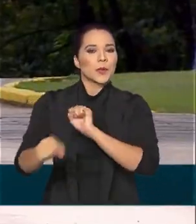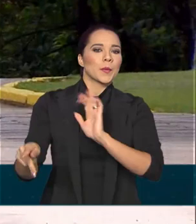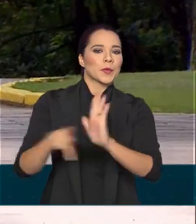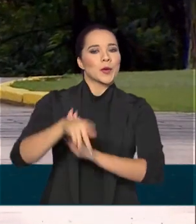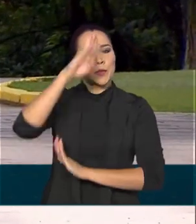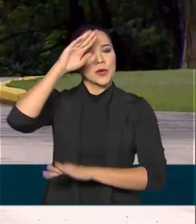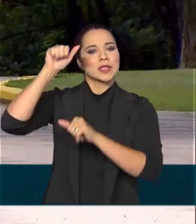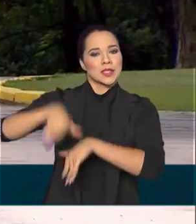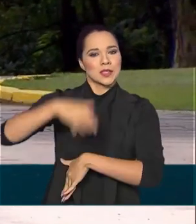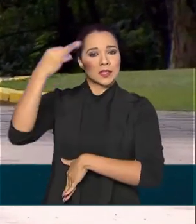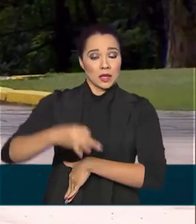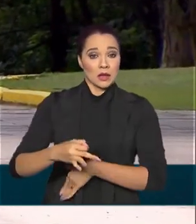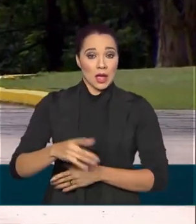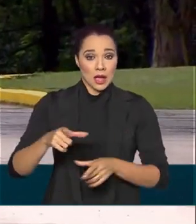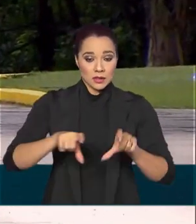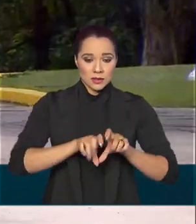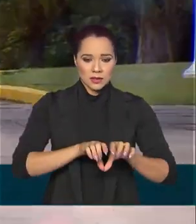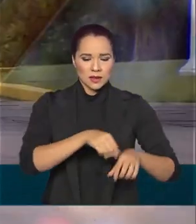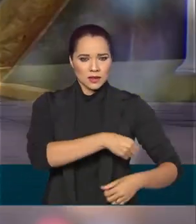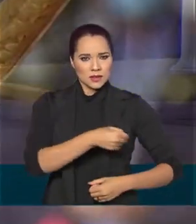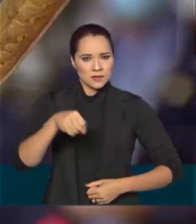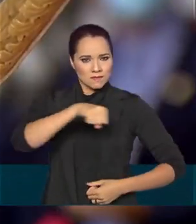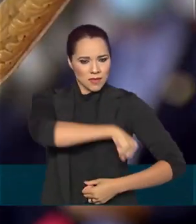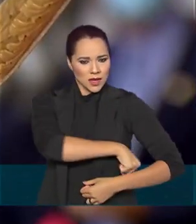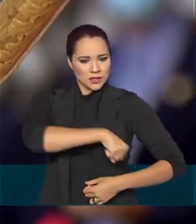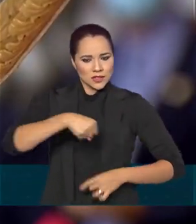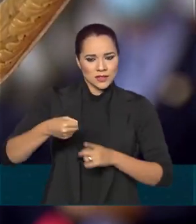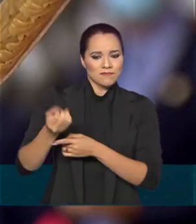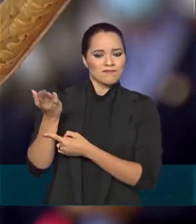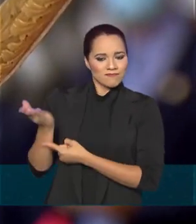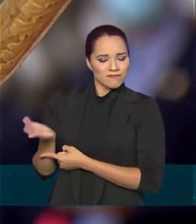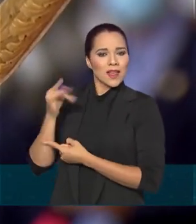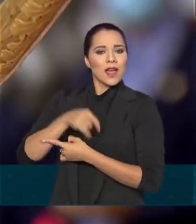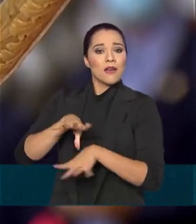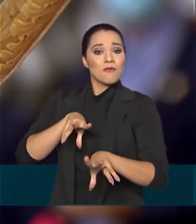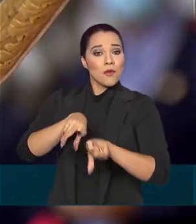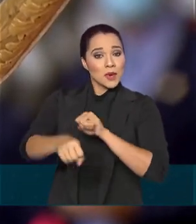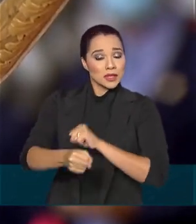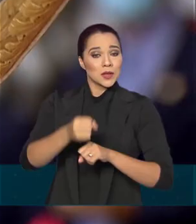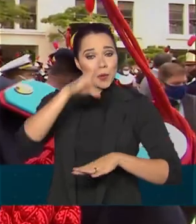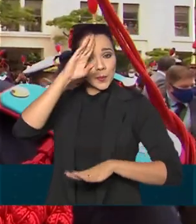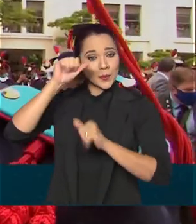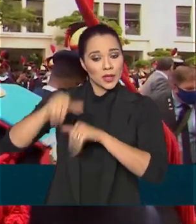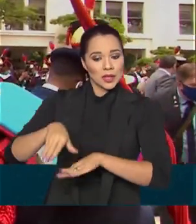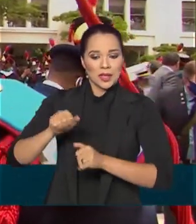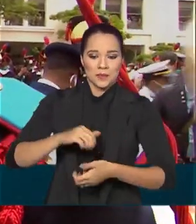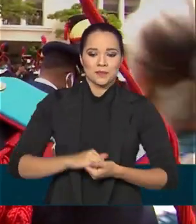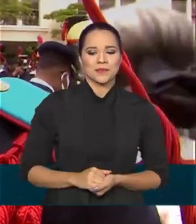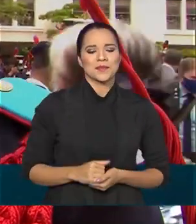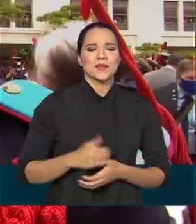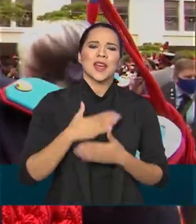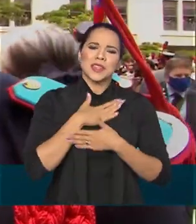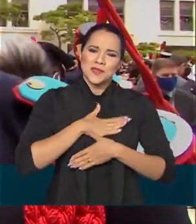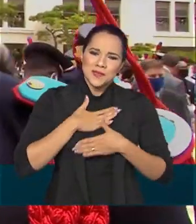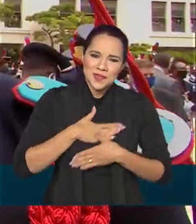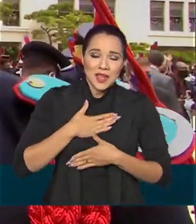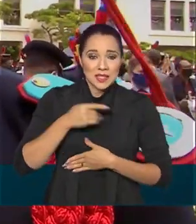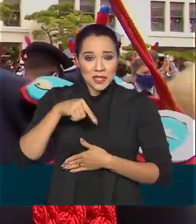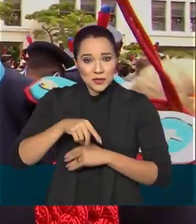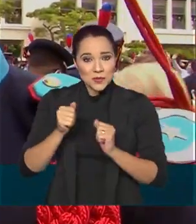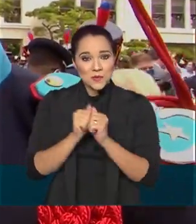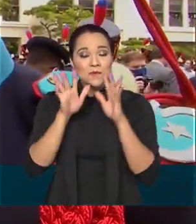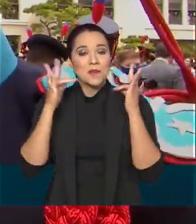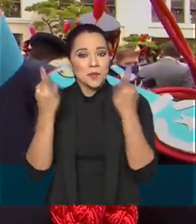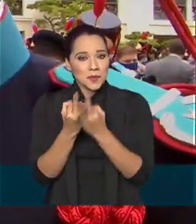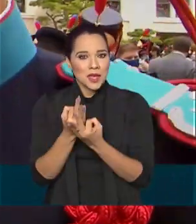Para os cadetes, o espadim representa o início da formação militar. É muito gratificante estar aqui com a minha família, com todos aqui, com todos meus irmãos